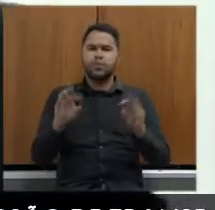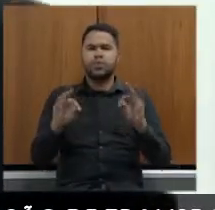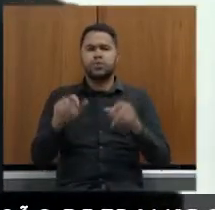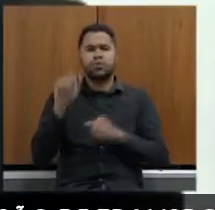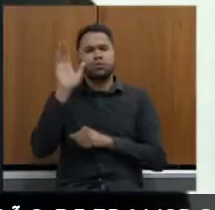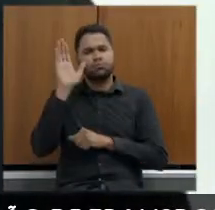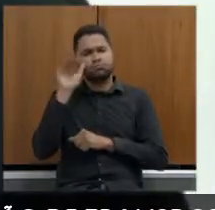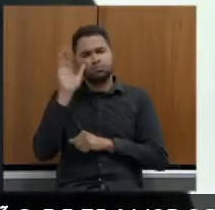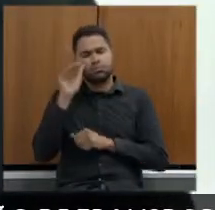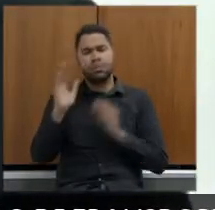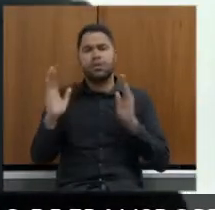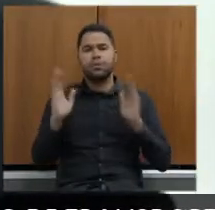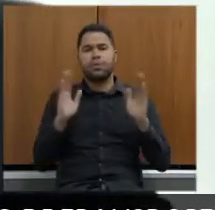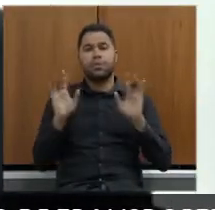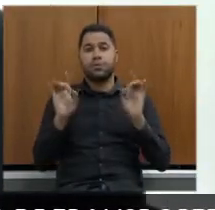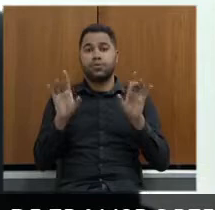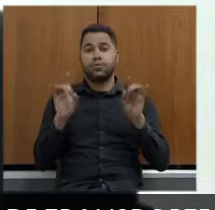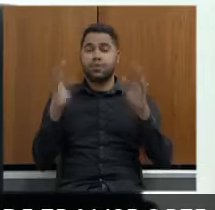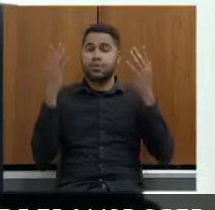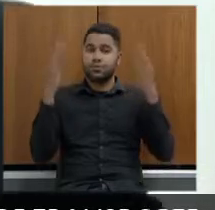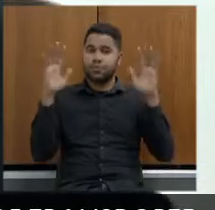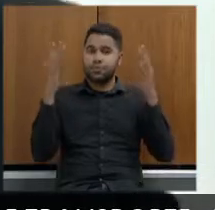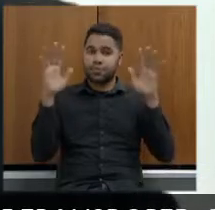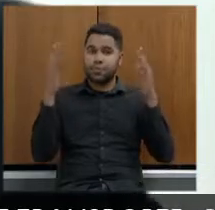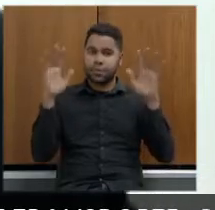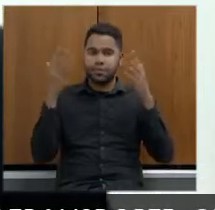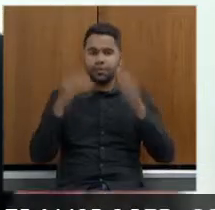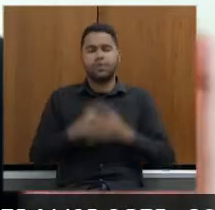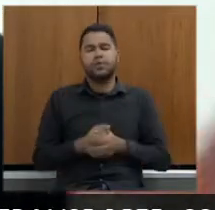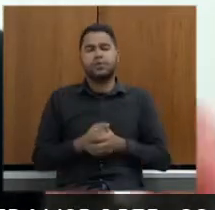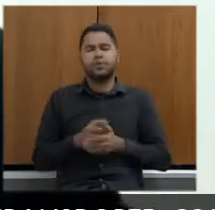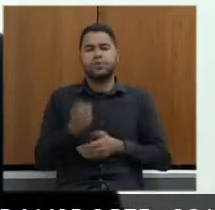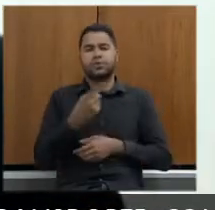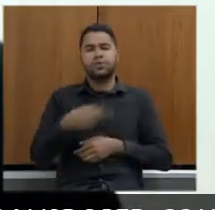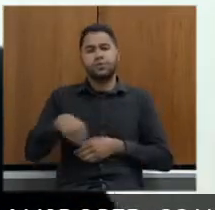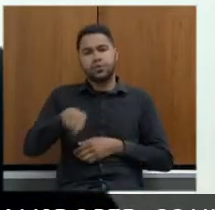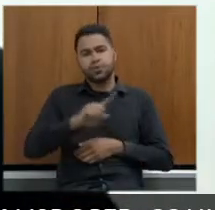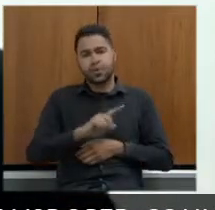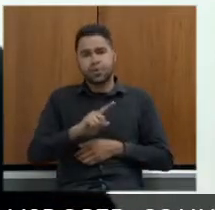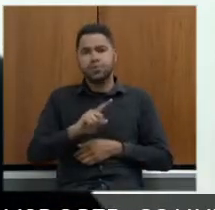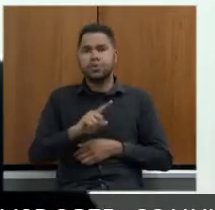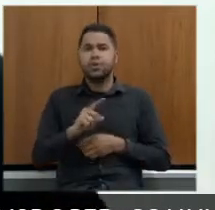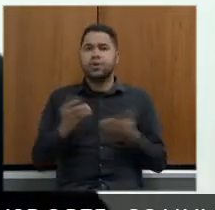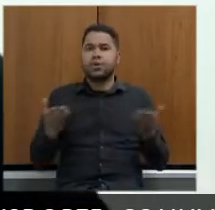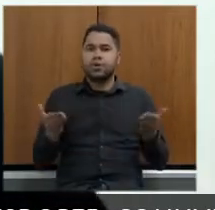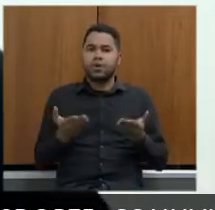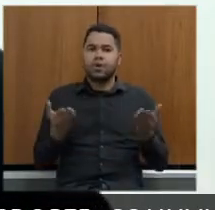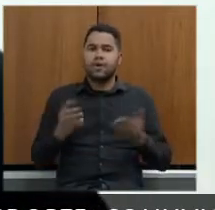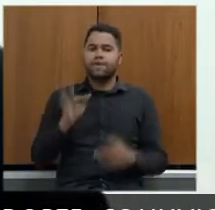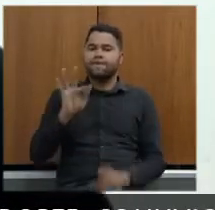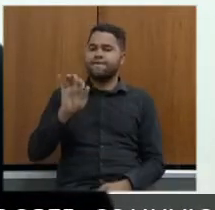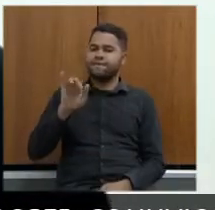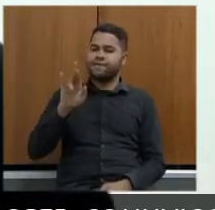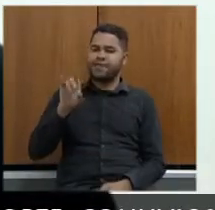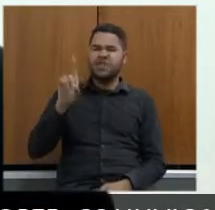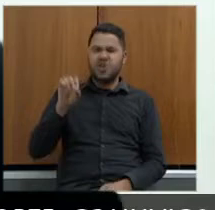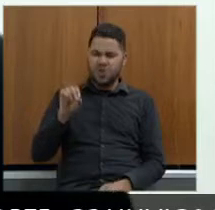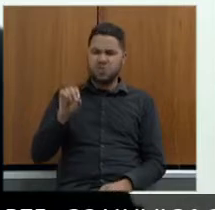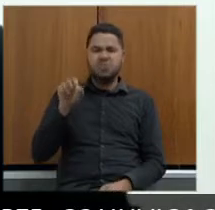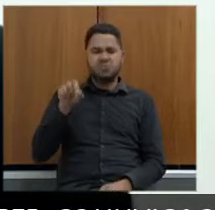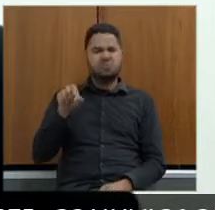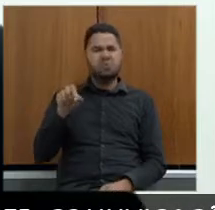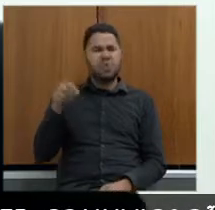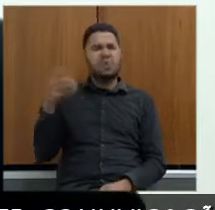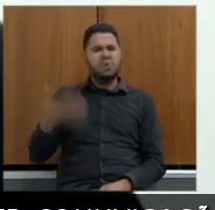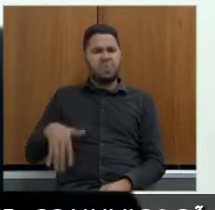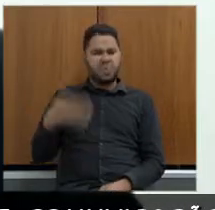assistem nesse momento especial parabéns pode ser comigo e o nosso gigante Leão Fernando Marcato com toda a sua equipe é claro toda